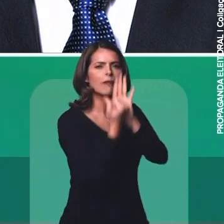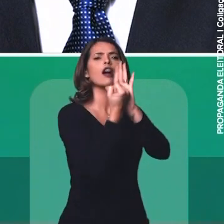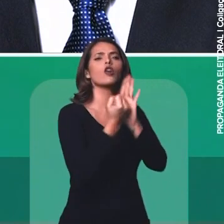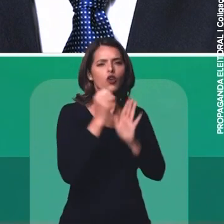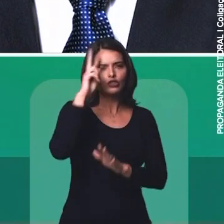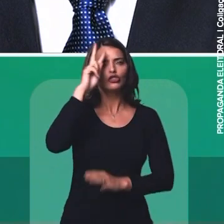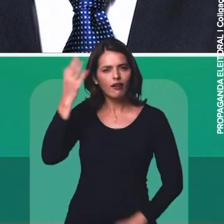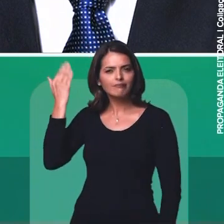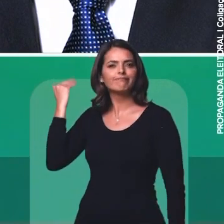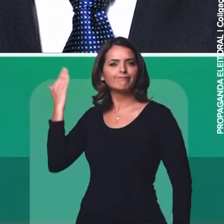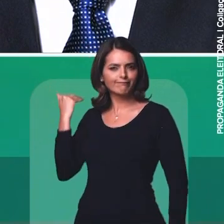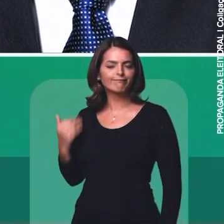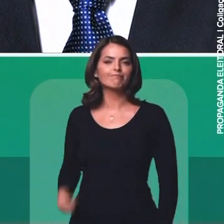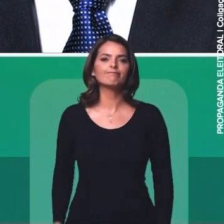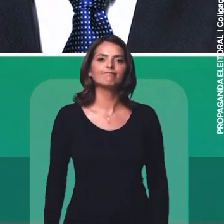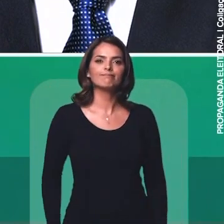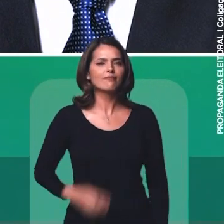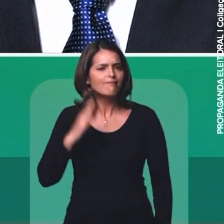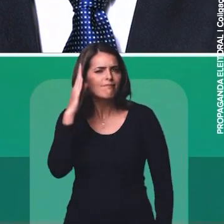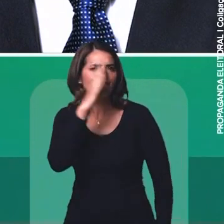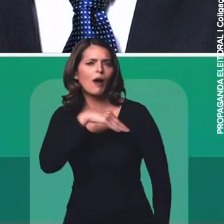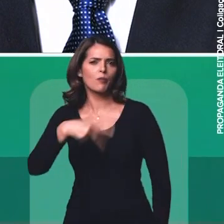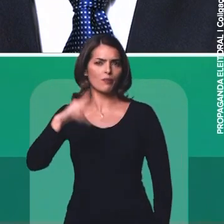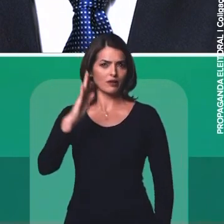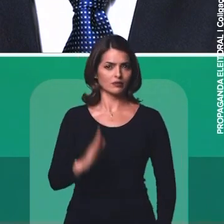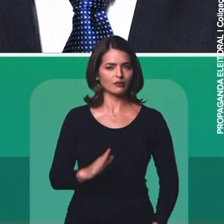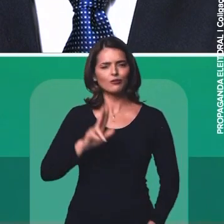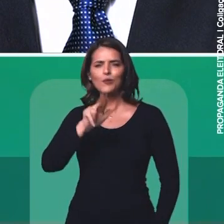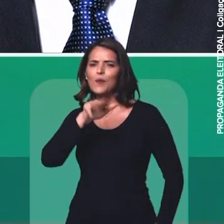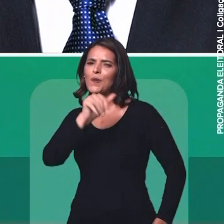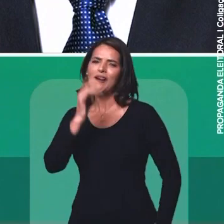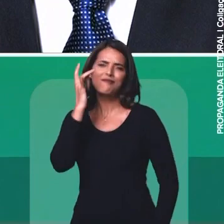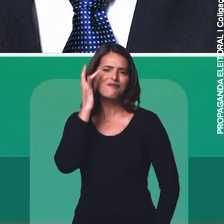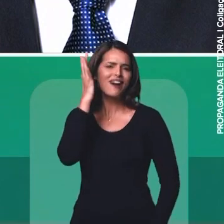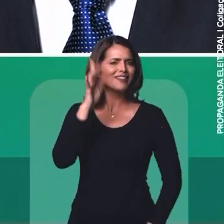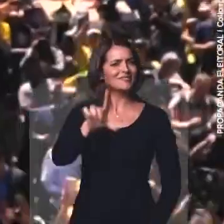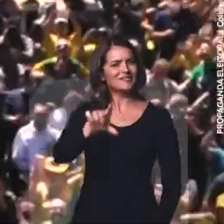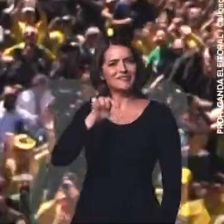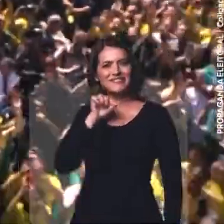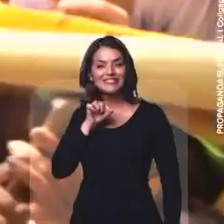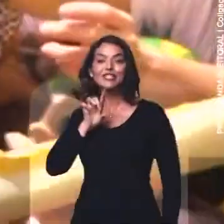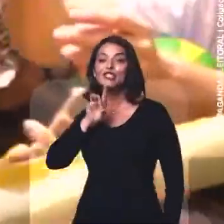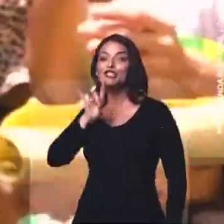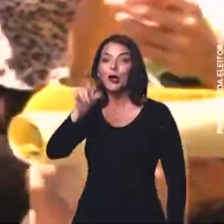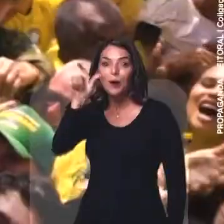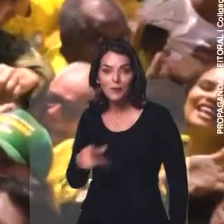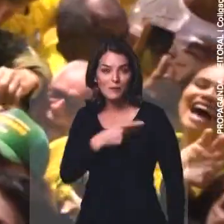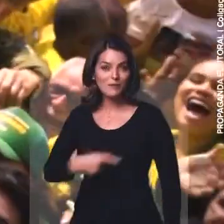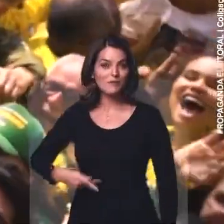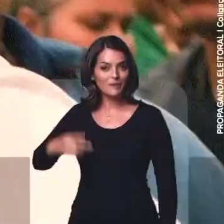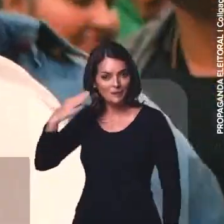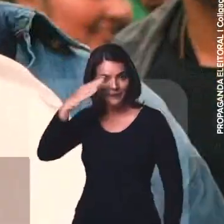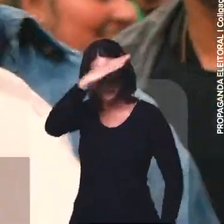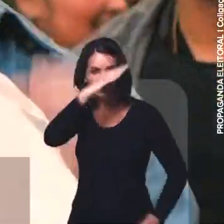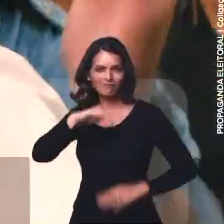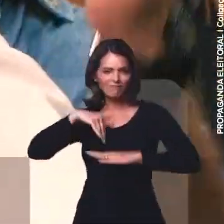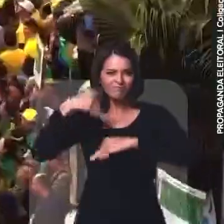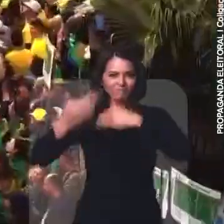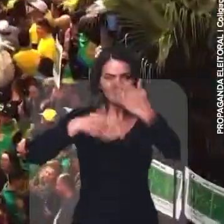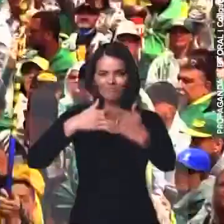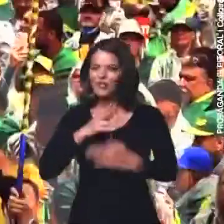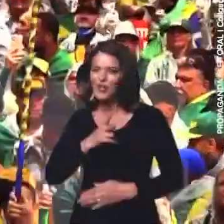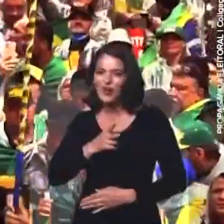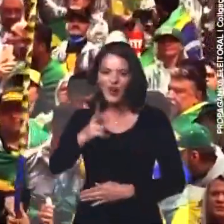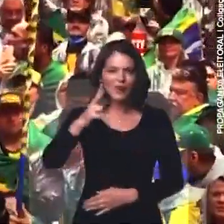tanto fizeram mal para o nosso país? Nunca foi tão fácil escolher. Só o presidente Bolsonaro pode seguir